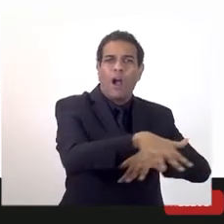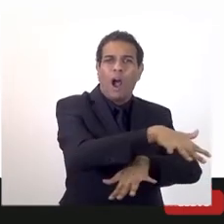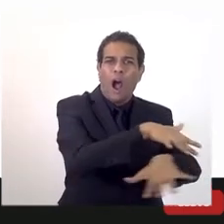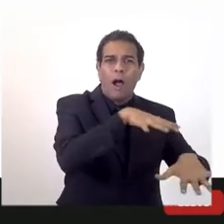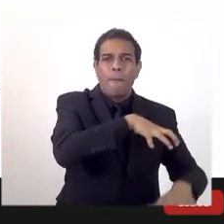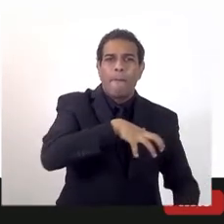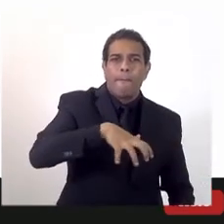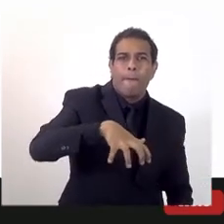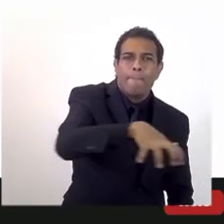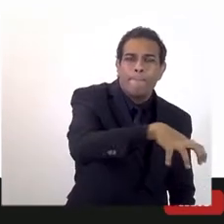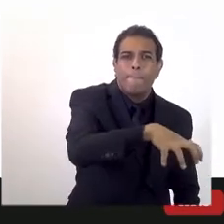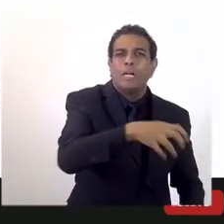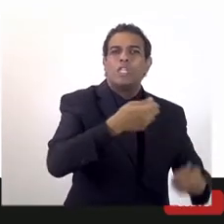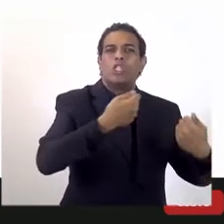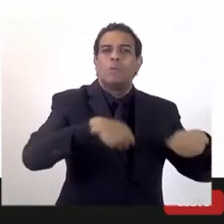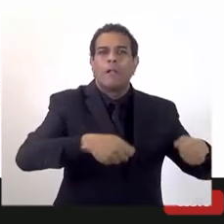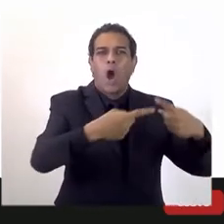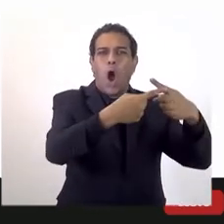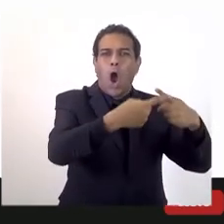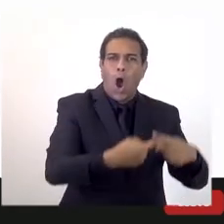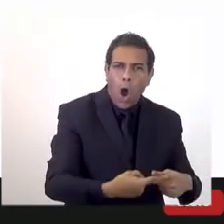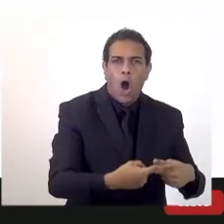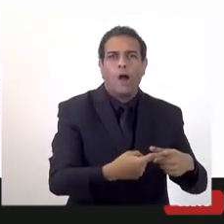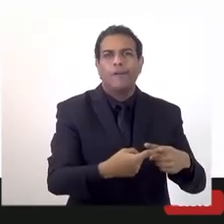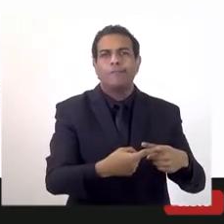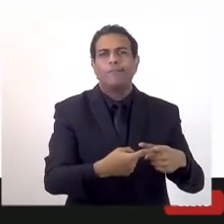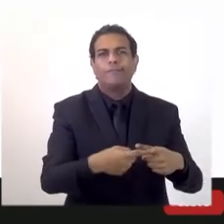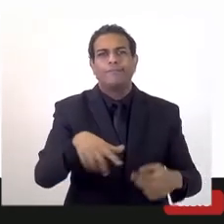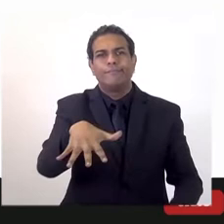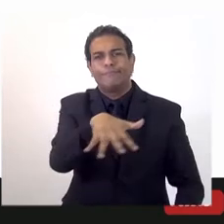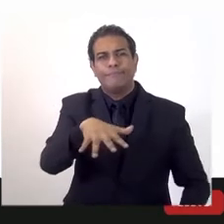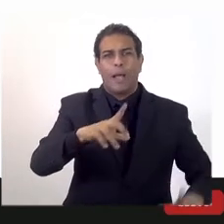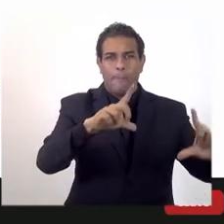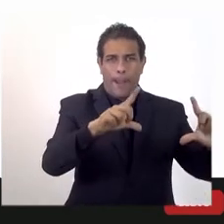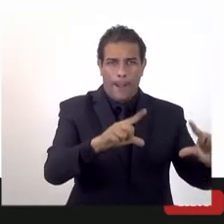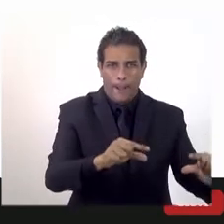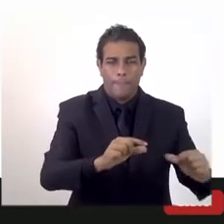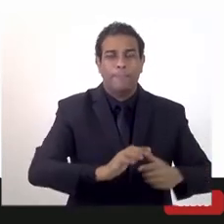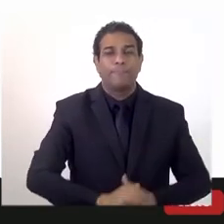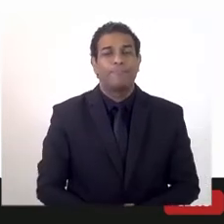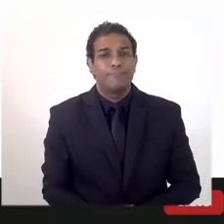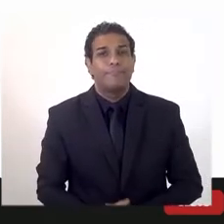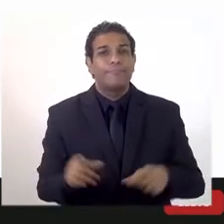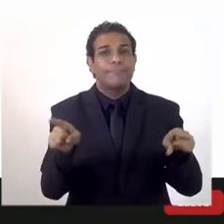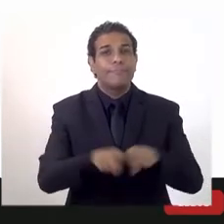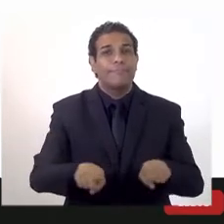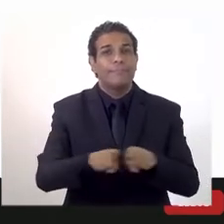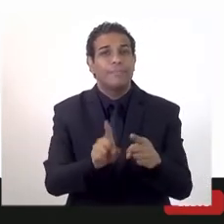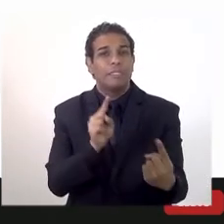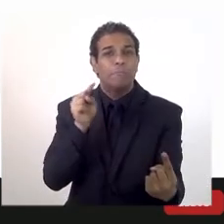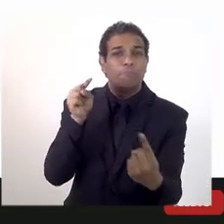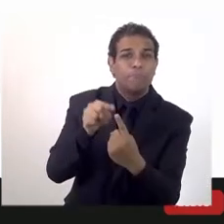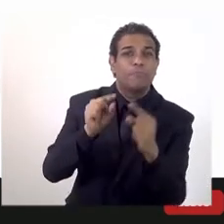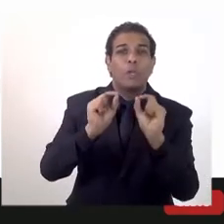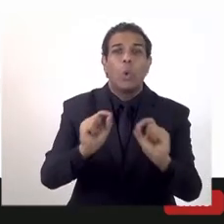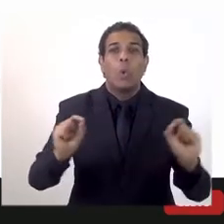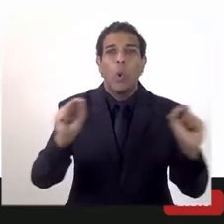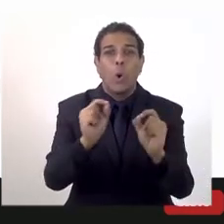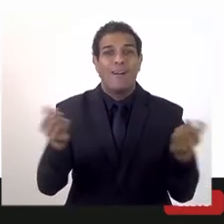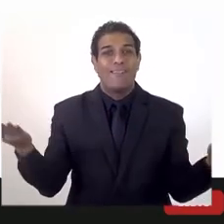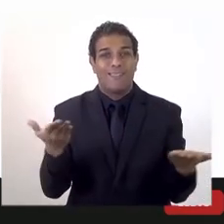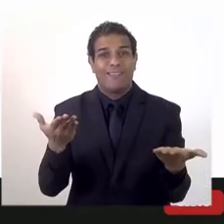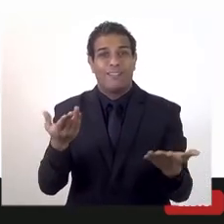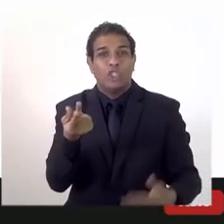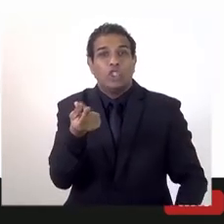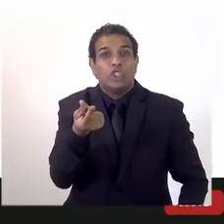onde não esteja competitivo com outros estados, inclusive diminuí-lo. Então, a ideia é basicamente isso, esse fundo